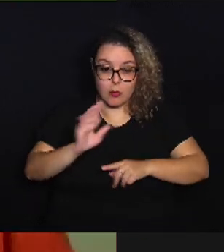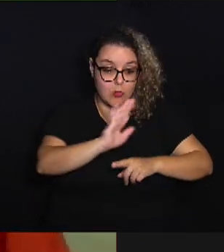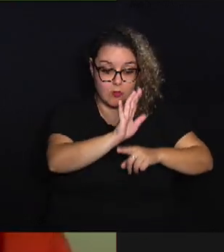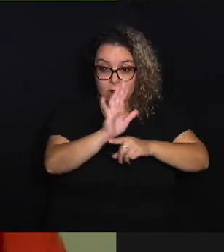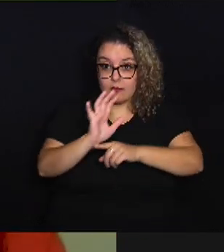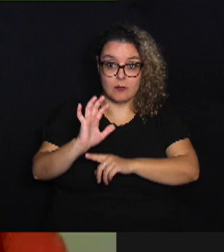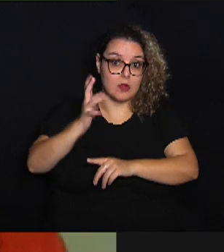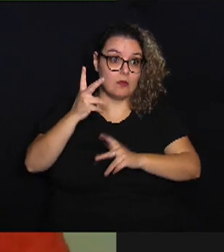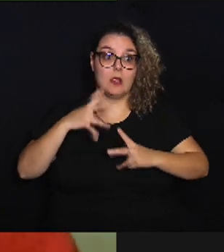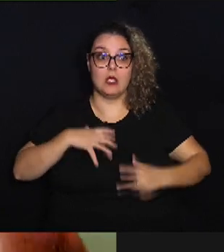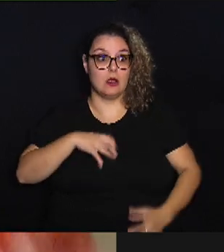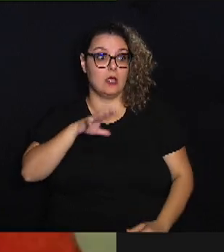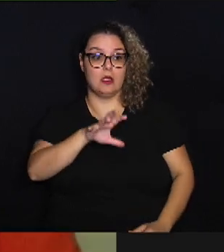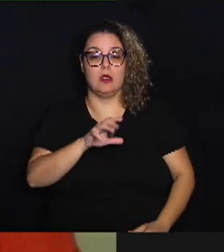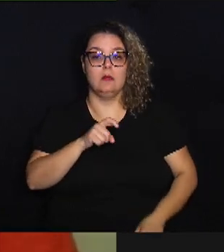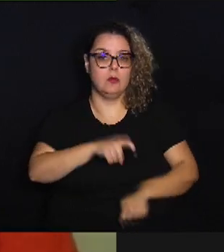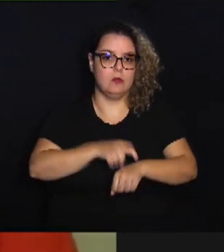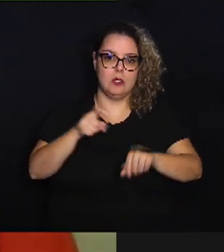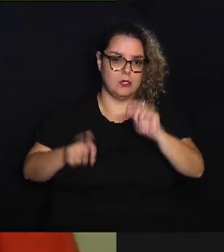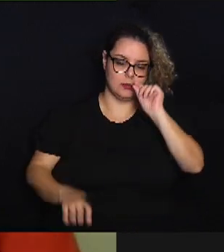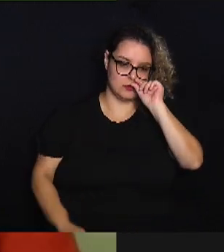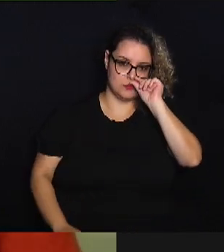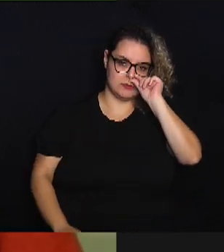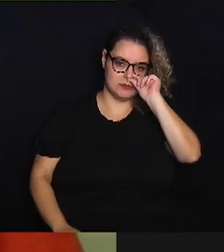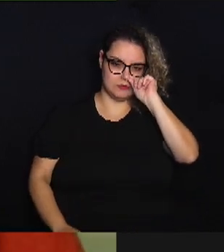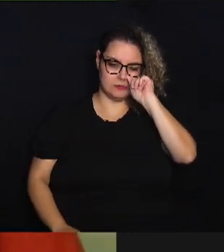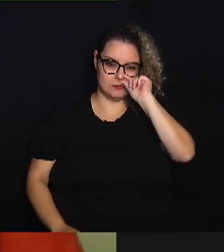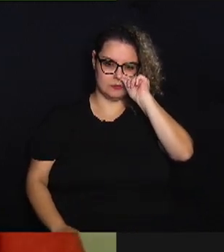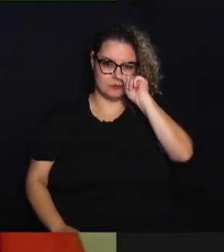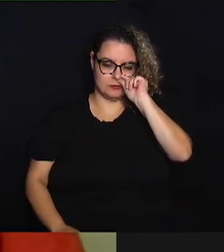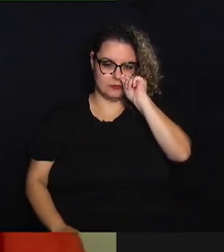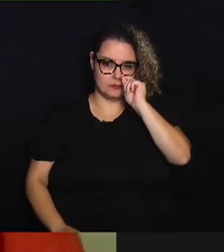exatamente naquele momento que algo desencadeia.